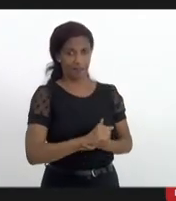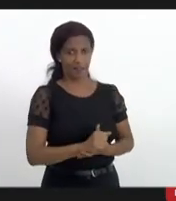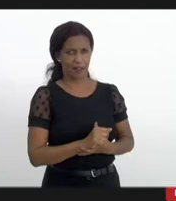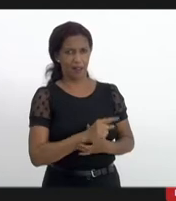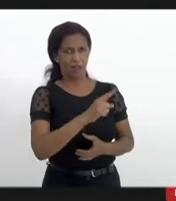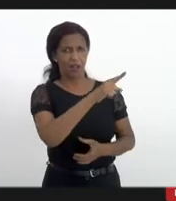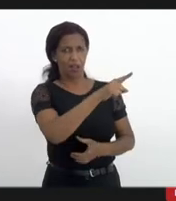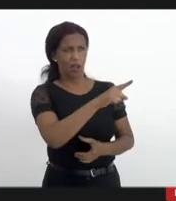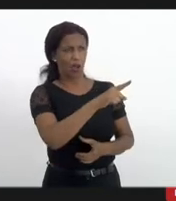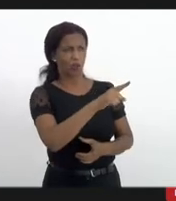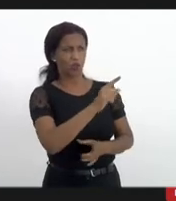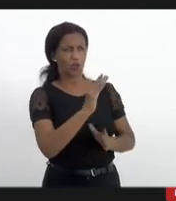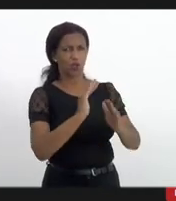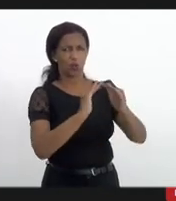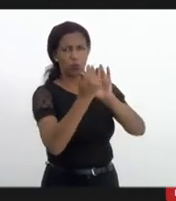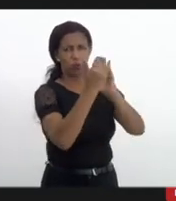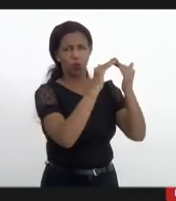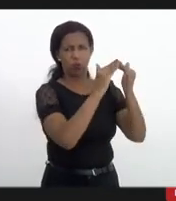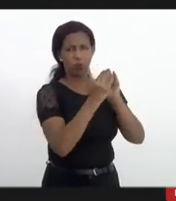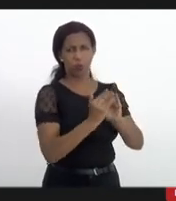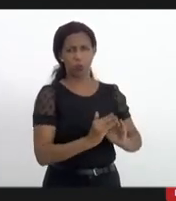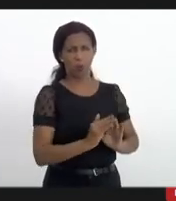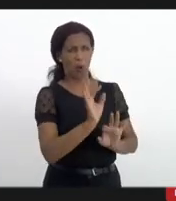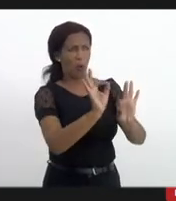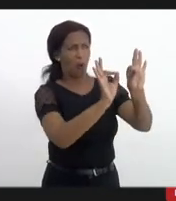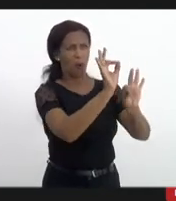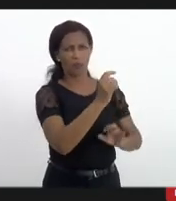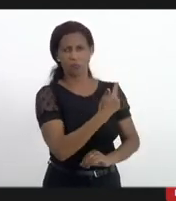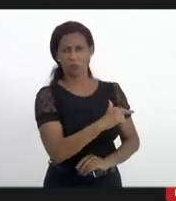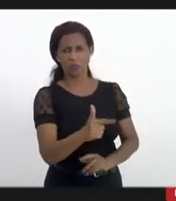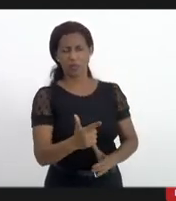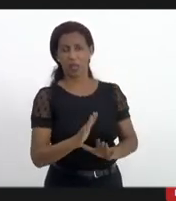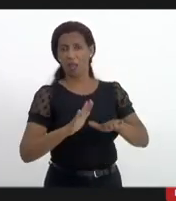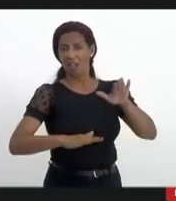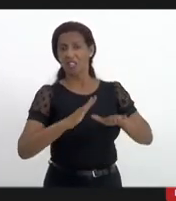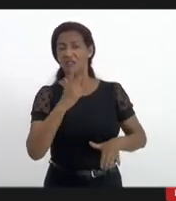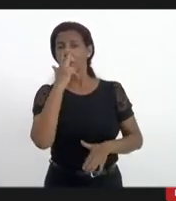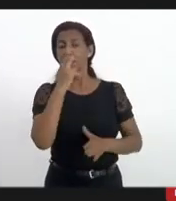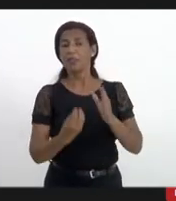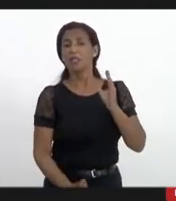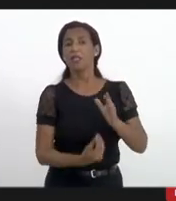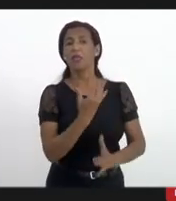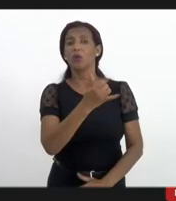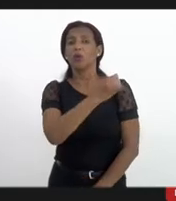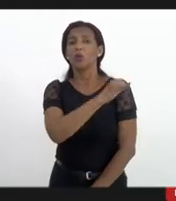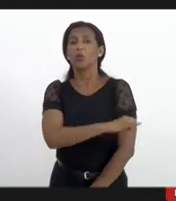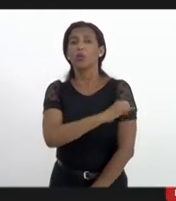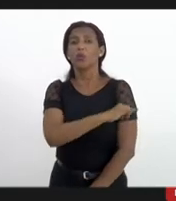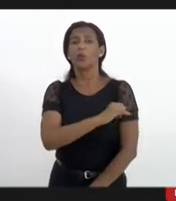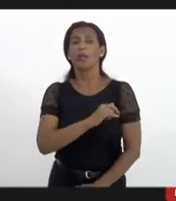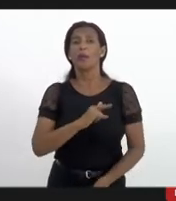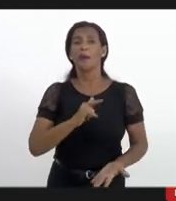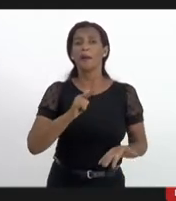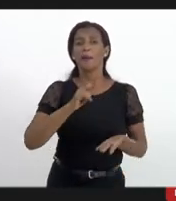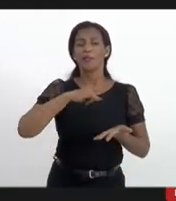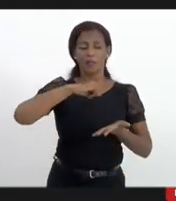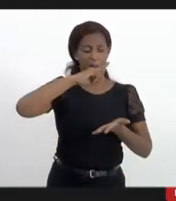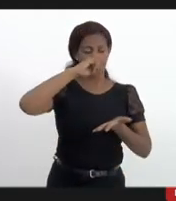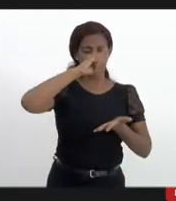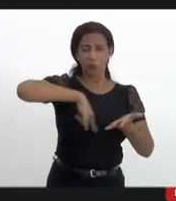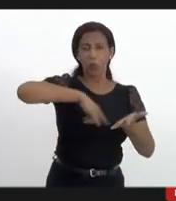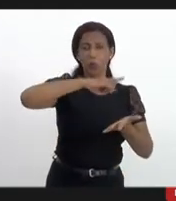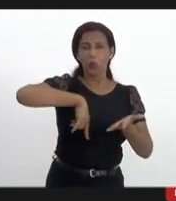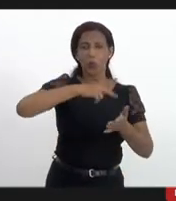ordenamento urbano ali não existe né muitas das vezes se criou aqui no Rio de Janeiro o conceito de mandado de busca coletivo